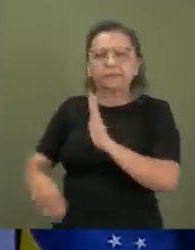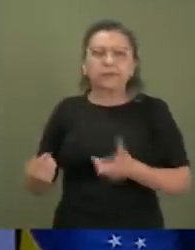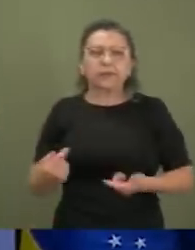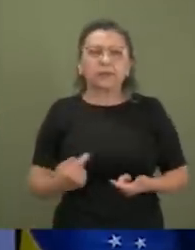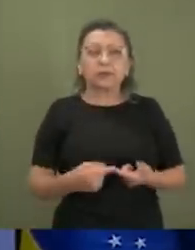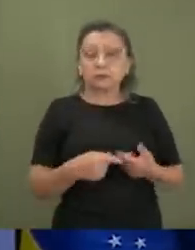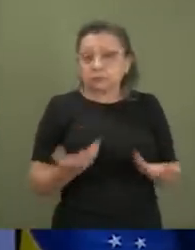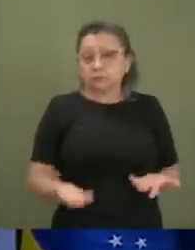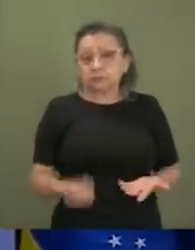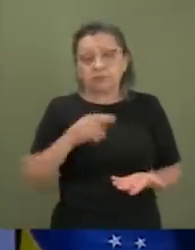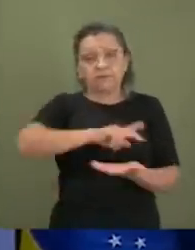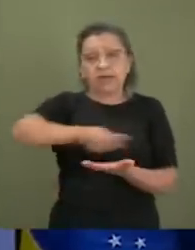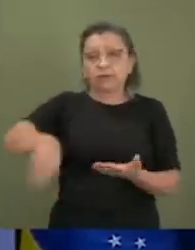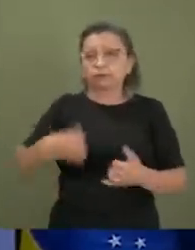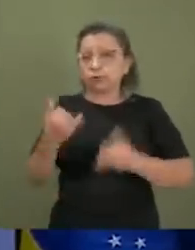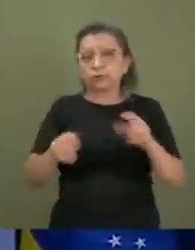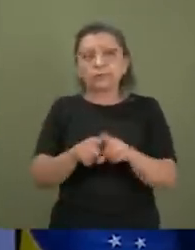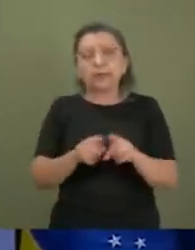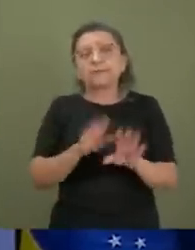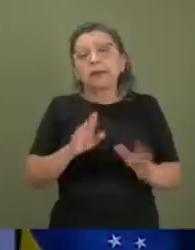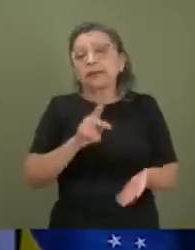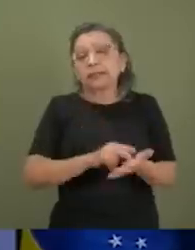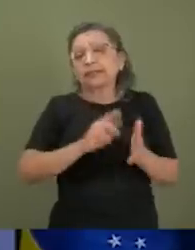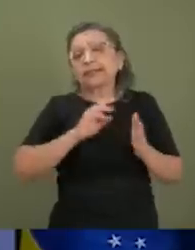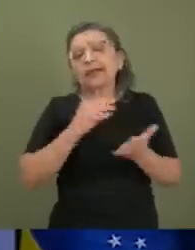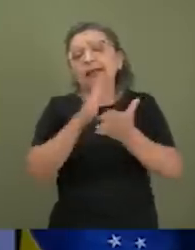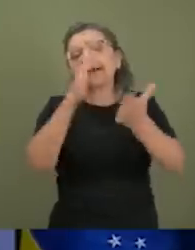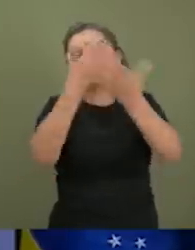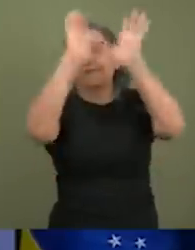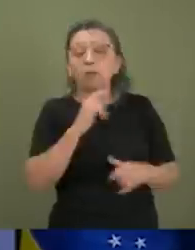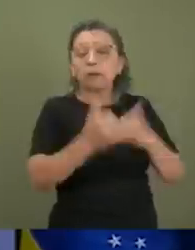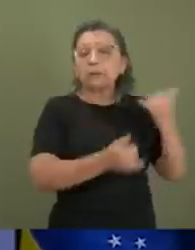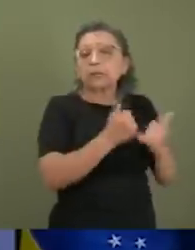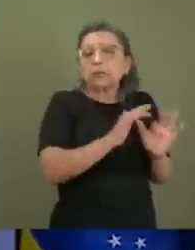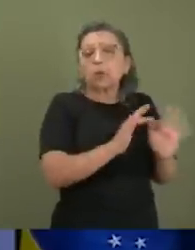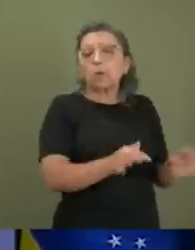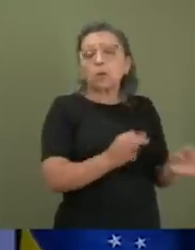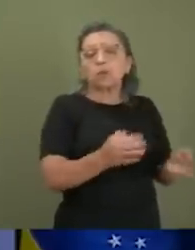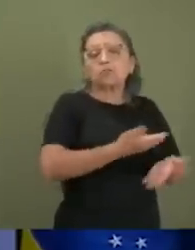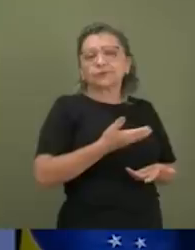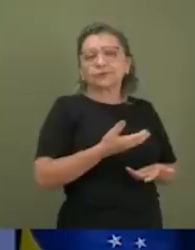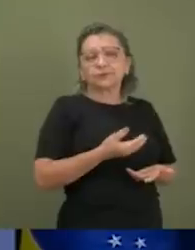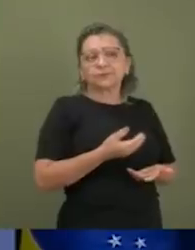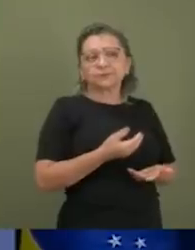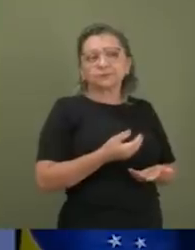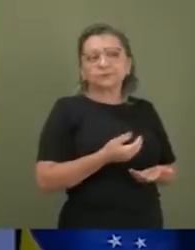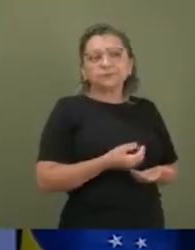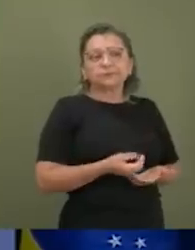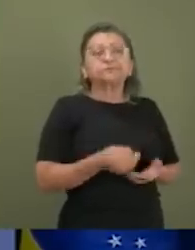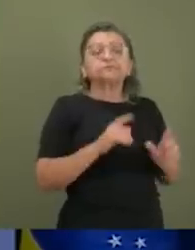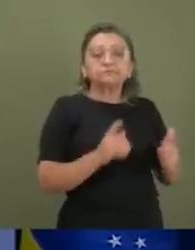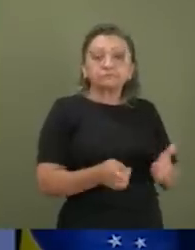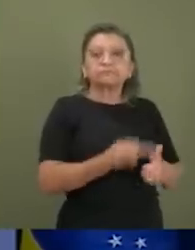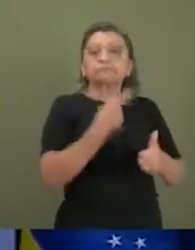Yu-Gi-Oh e sobre vários outros jogos, né? Quando, na realidade, não era nada disso, né? Era um entretenimento comum entre amigos que se fazia naquela época. Então,